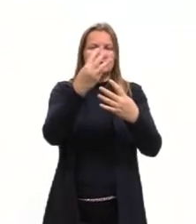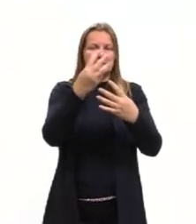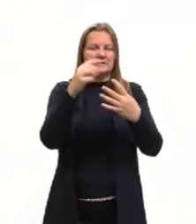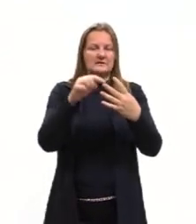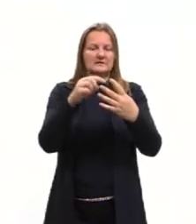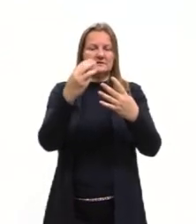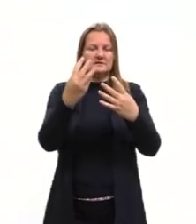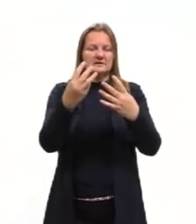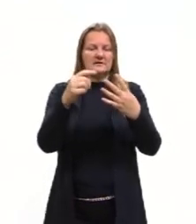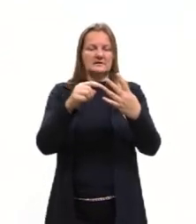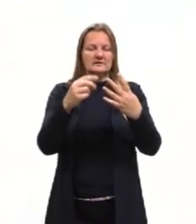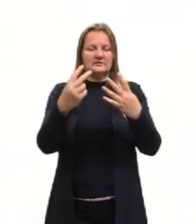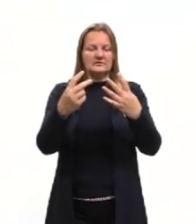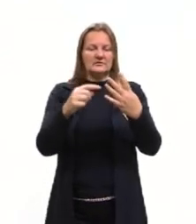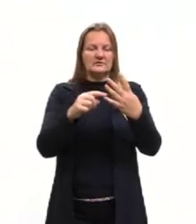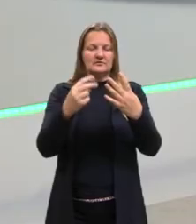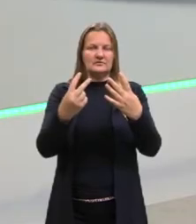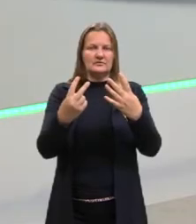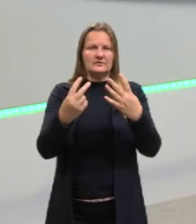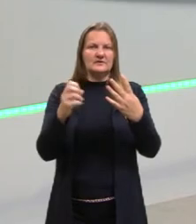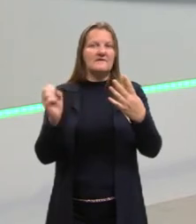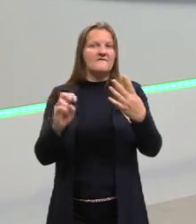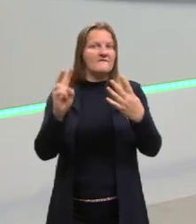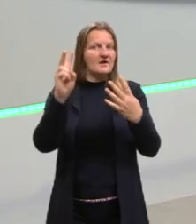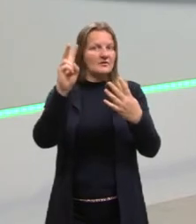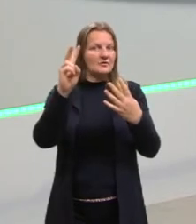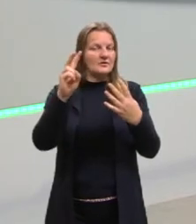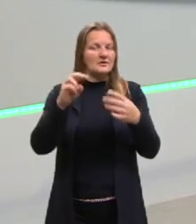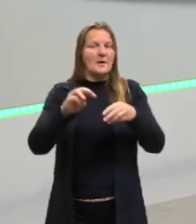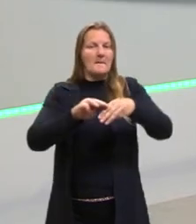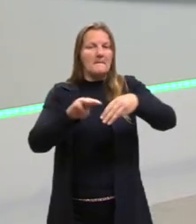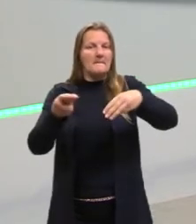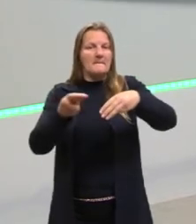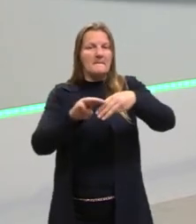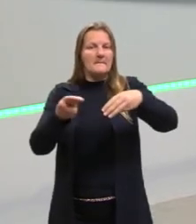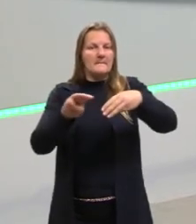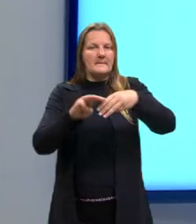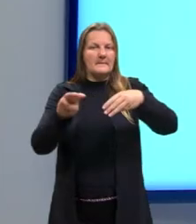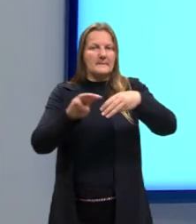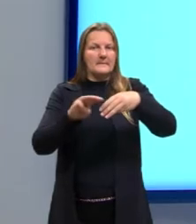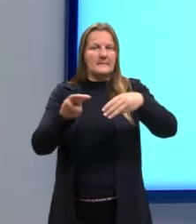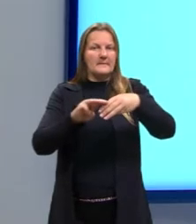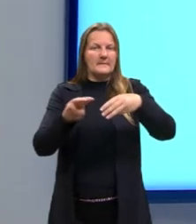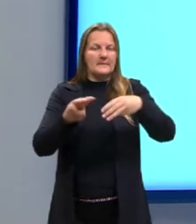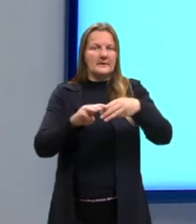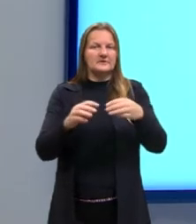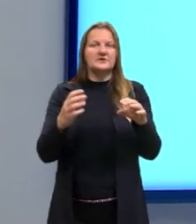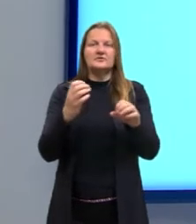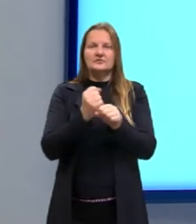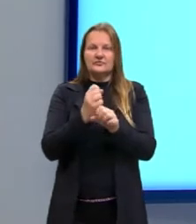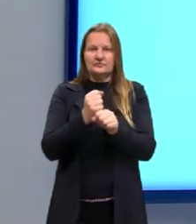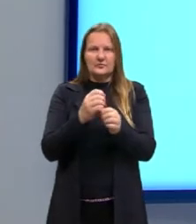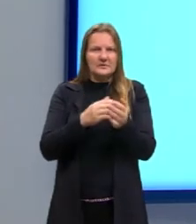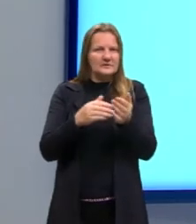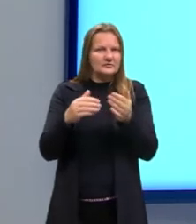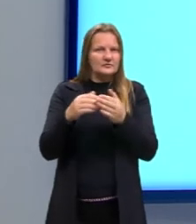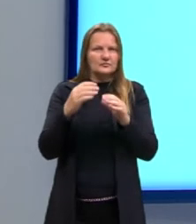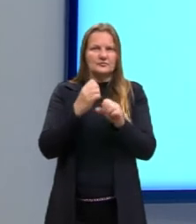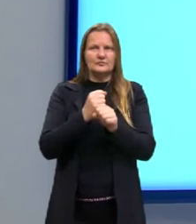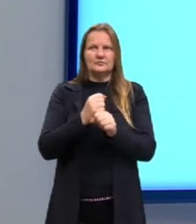Aí que tá. Nesse cálculo de média, nós vamos somar todos os pesos para chegar no total.